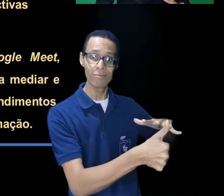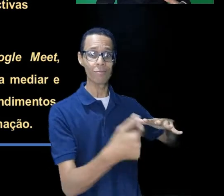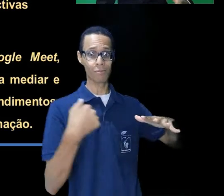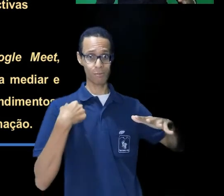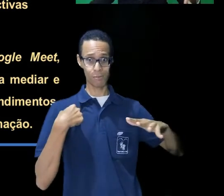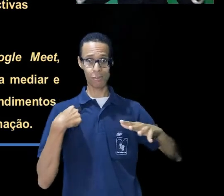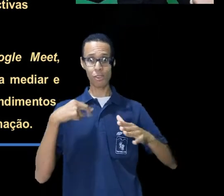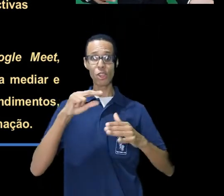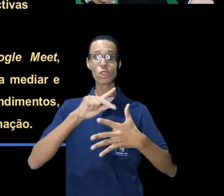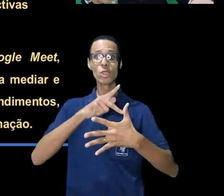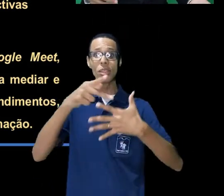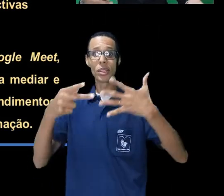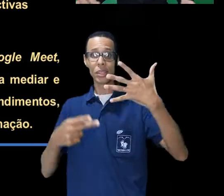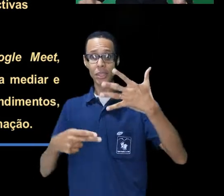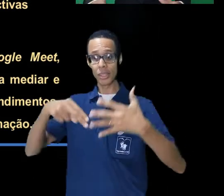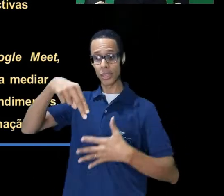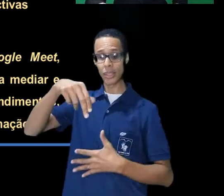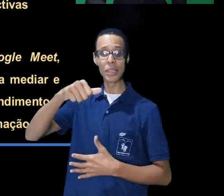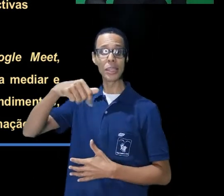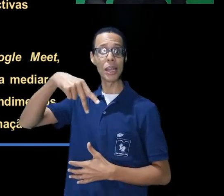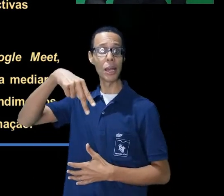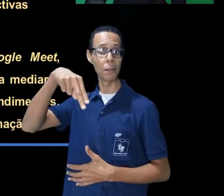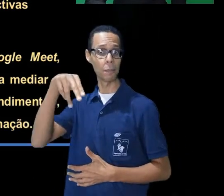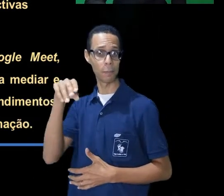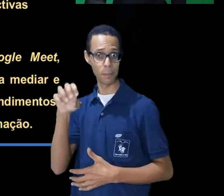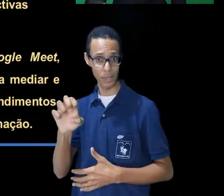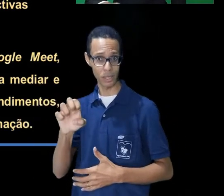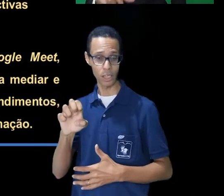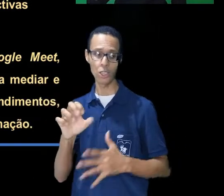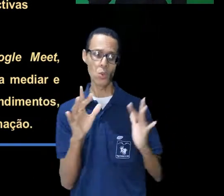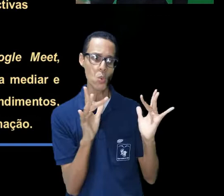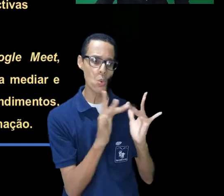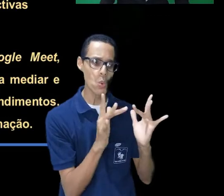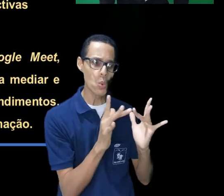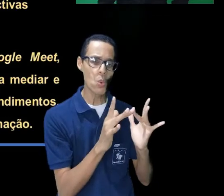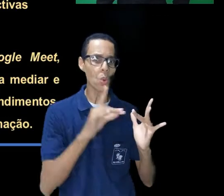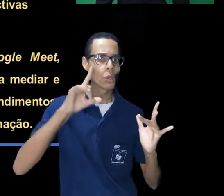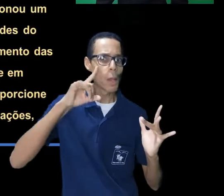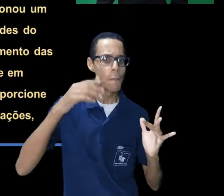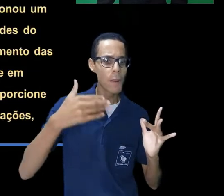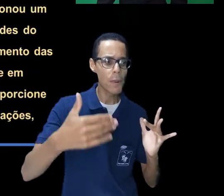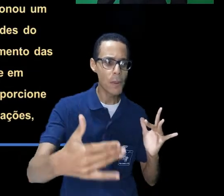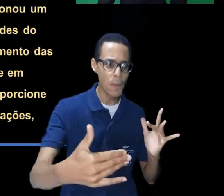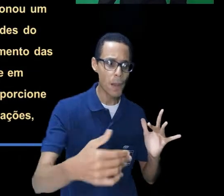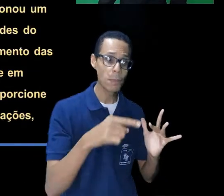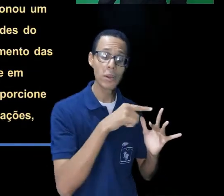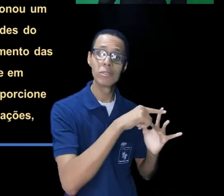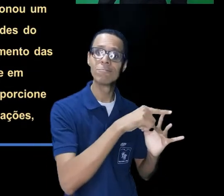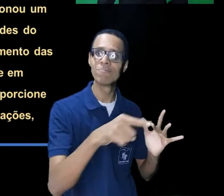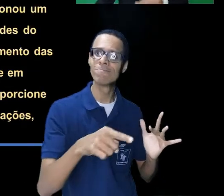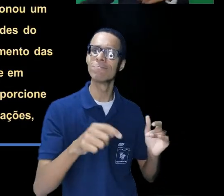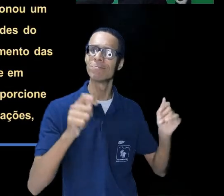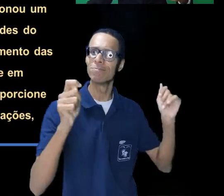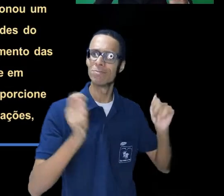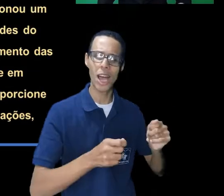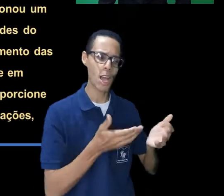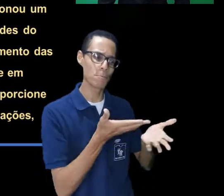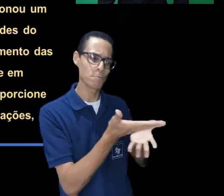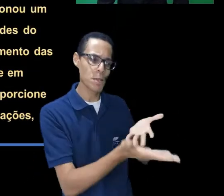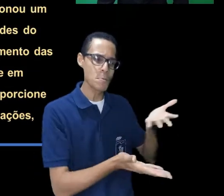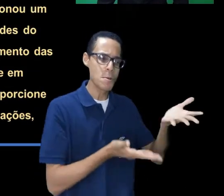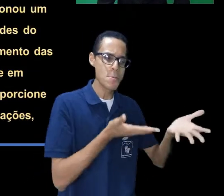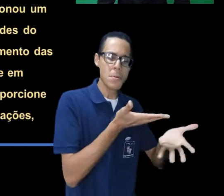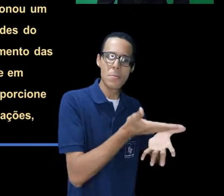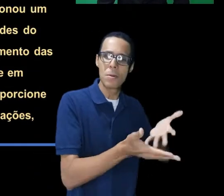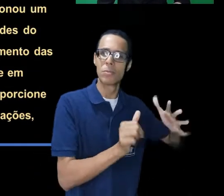atendimentos, mediando, assim, as informações e lembretes à formação de cada aluno. O contato